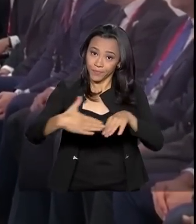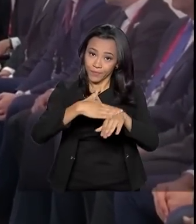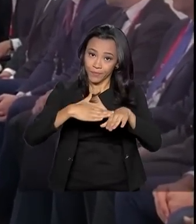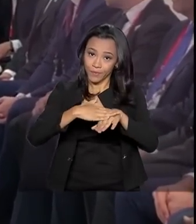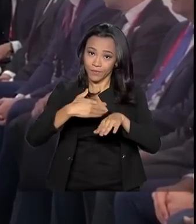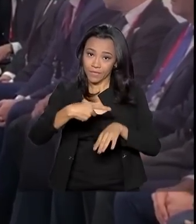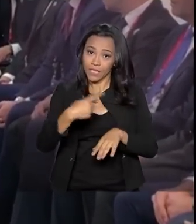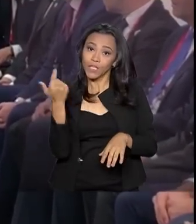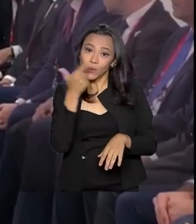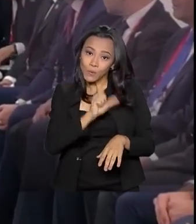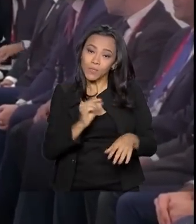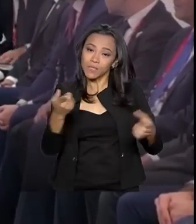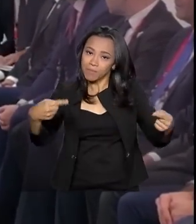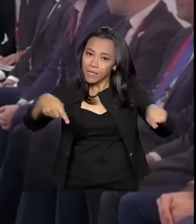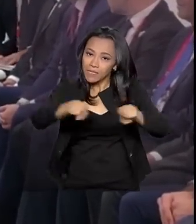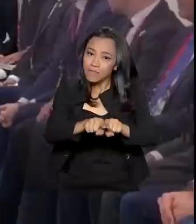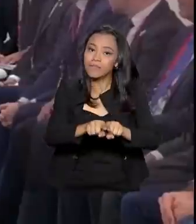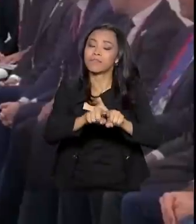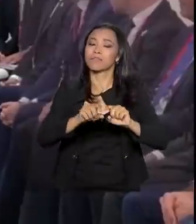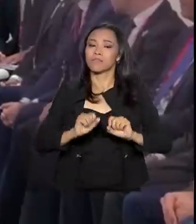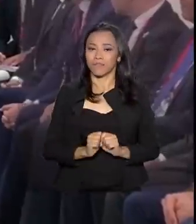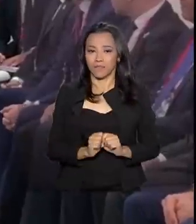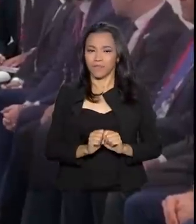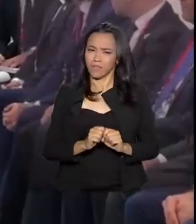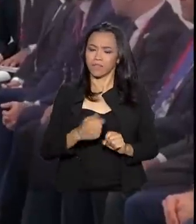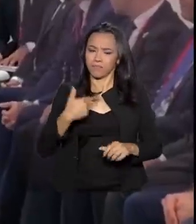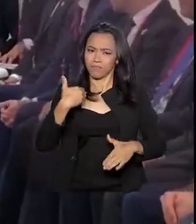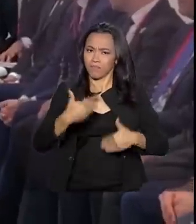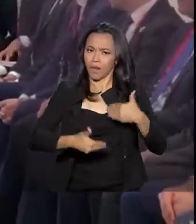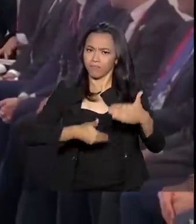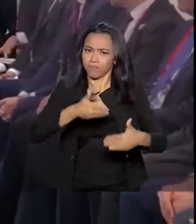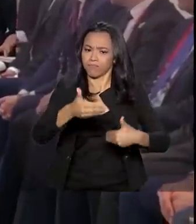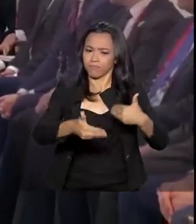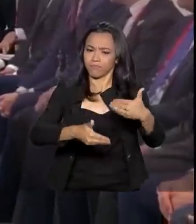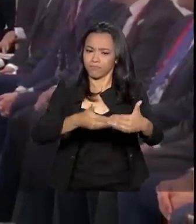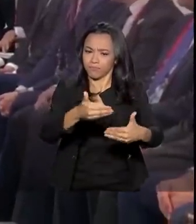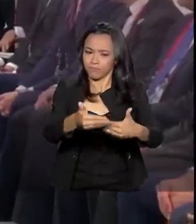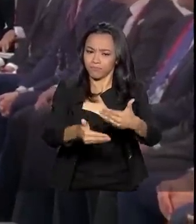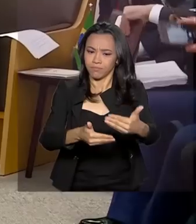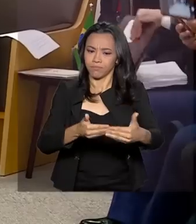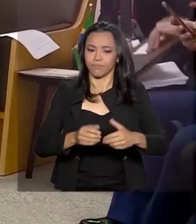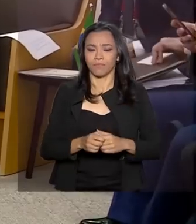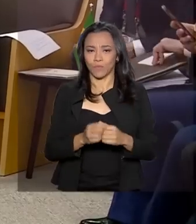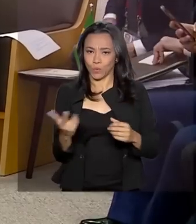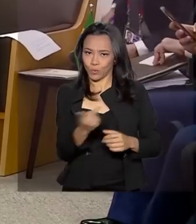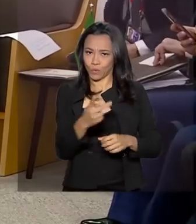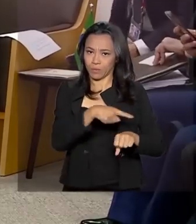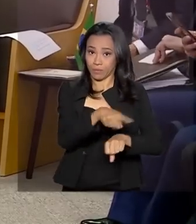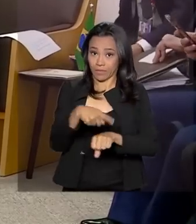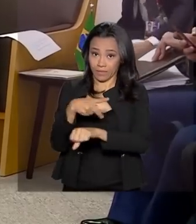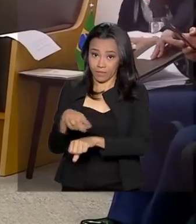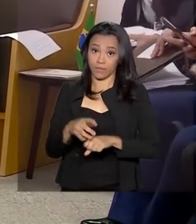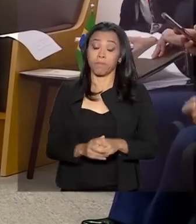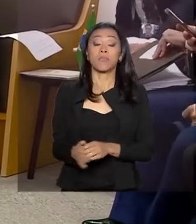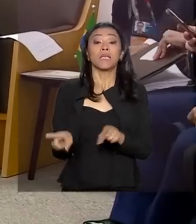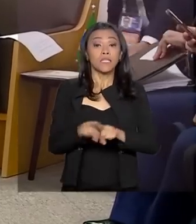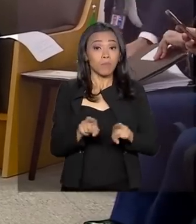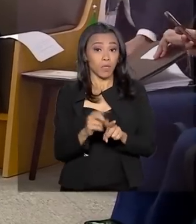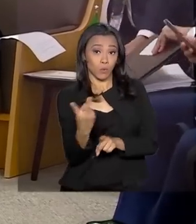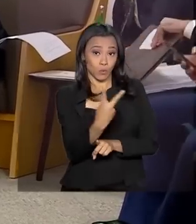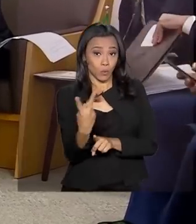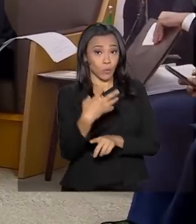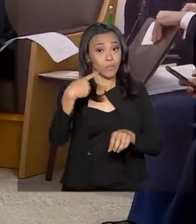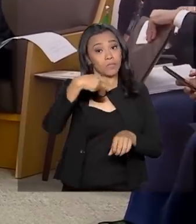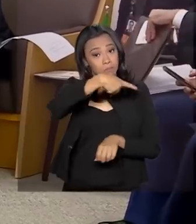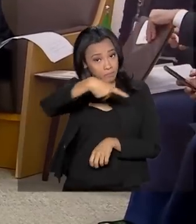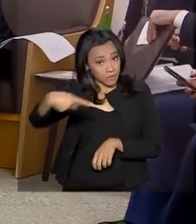nós possamos fazer parcerias e desenvolver com o nosso país. Os dois presidentes também trataram